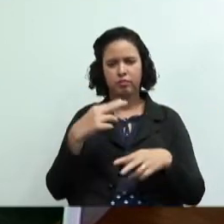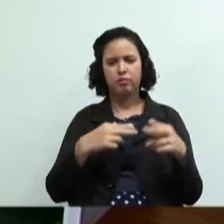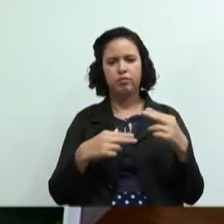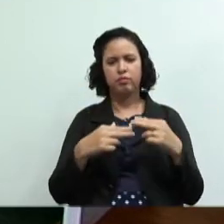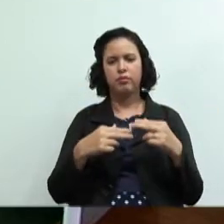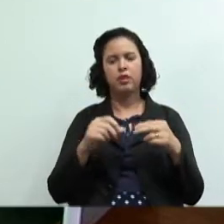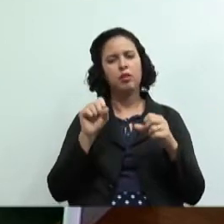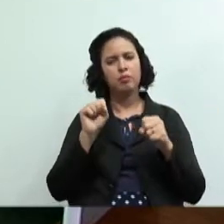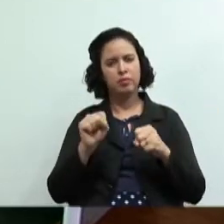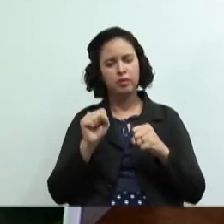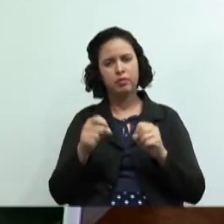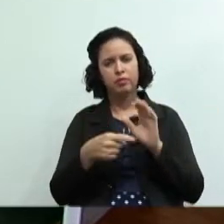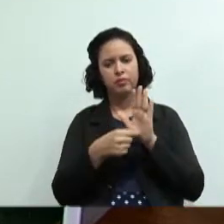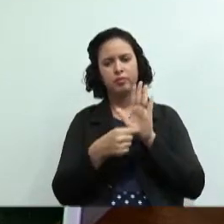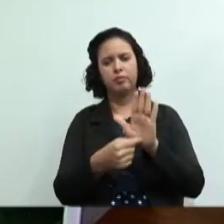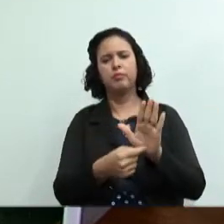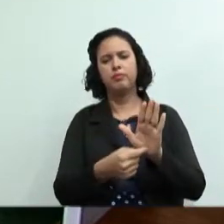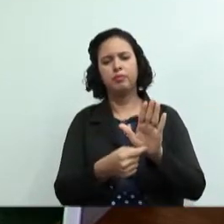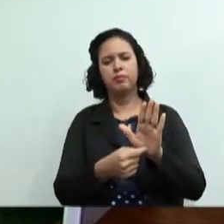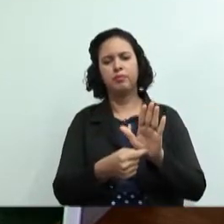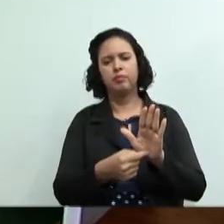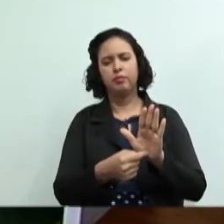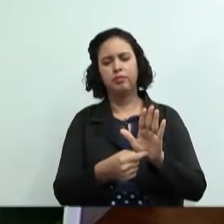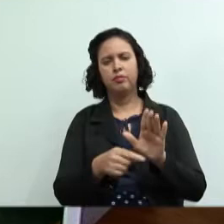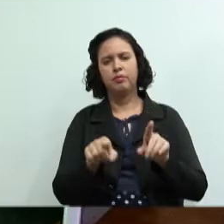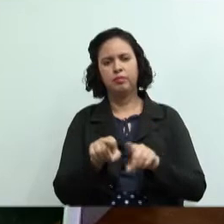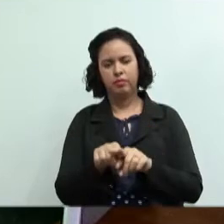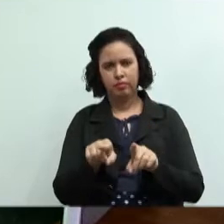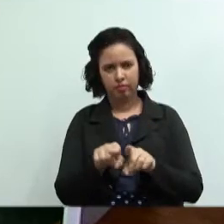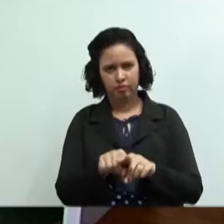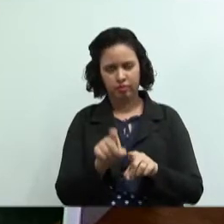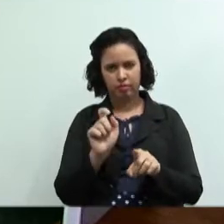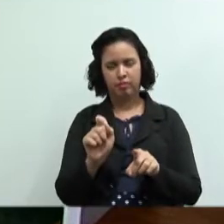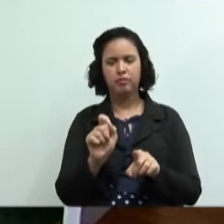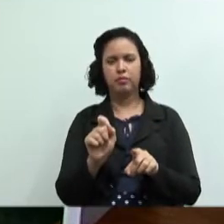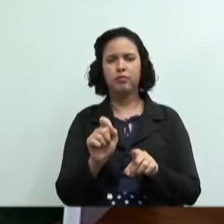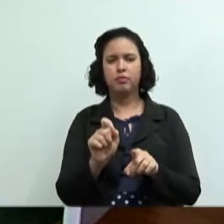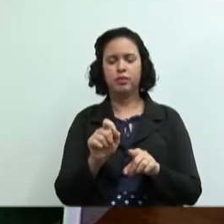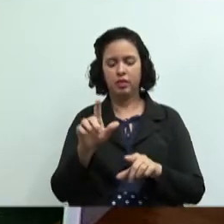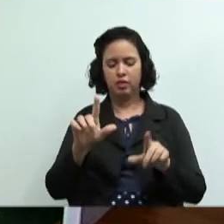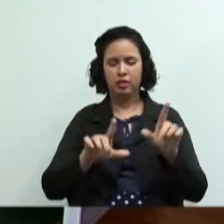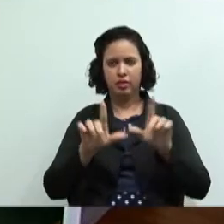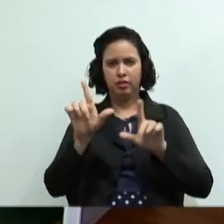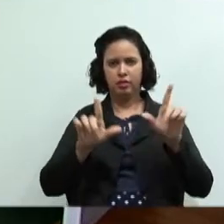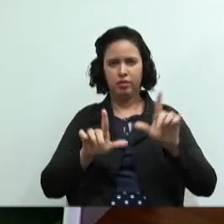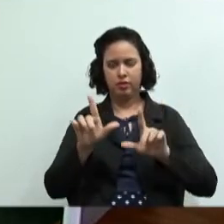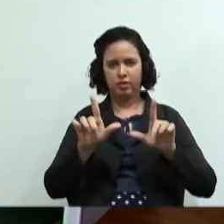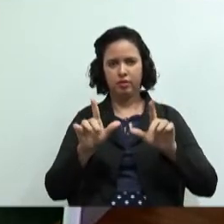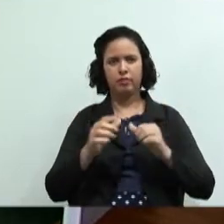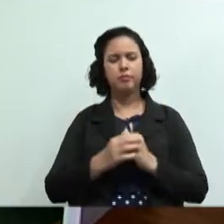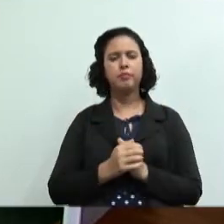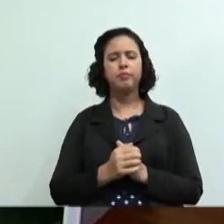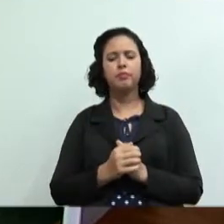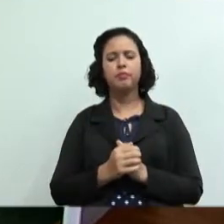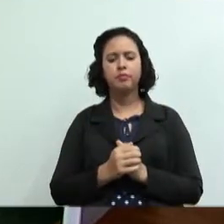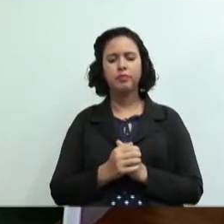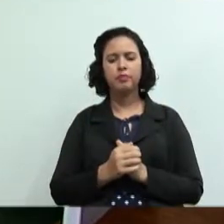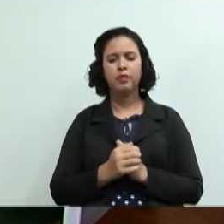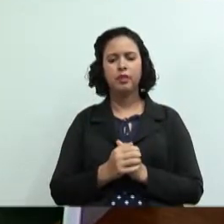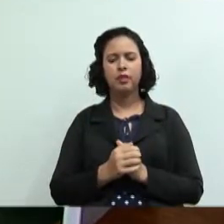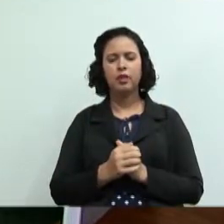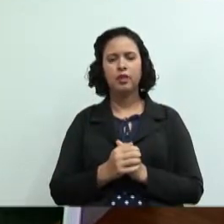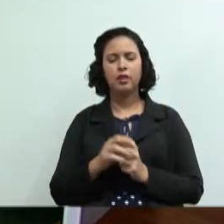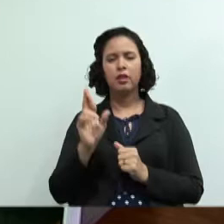ou pode apresentar simplesmente de forma digital na televisão qual é o diferencial disso é que quem tiver esse banner